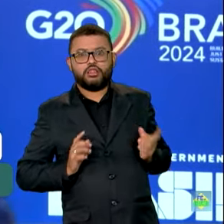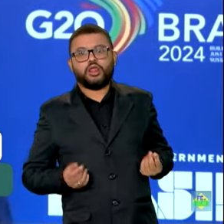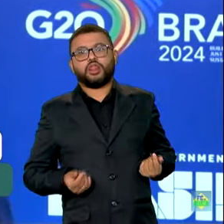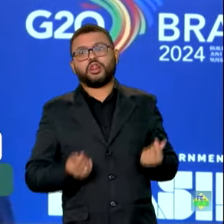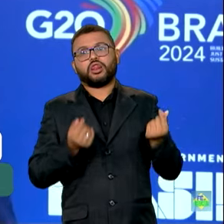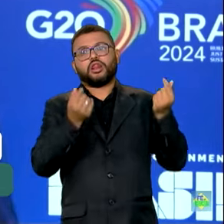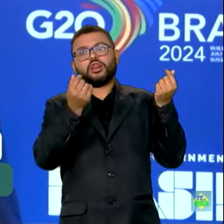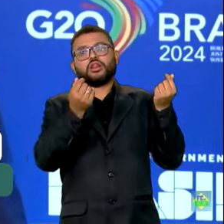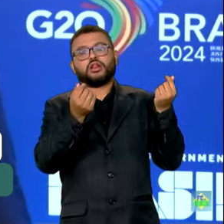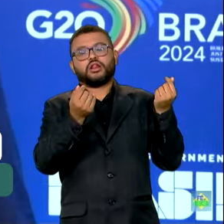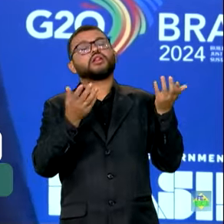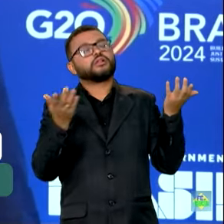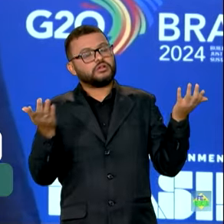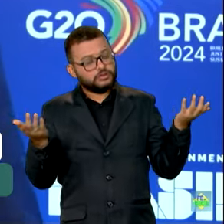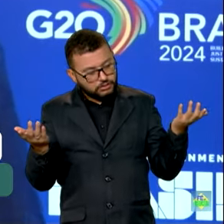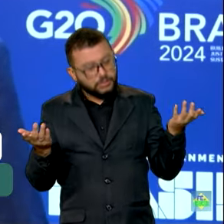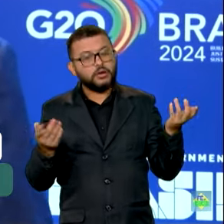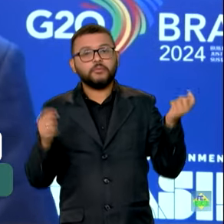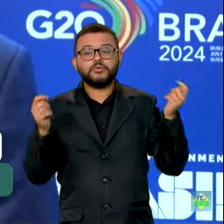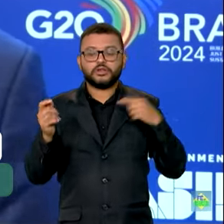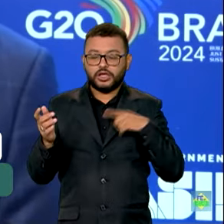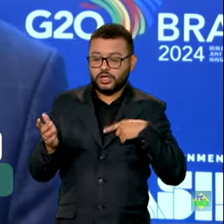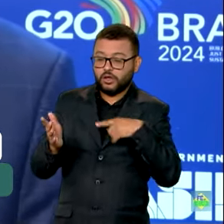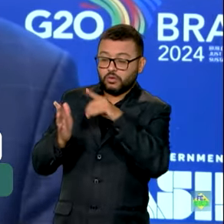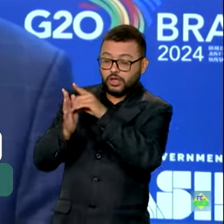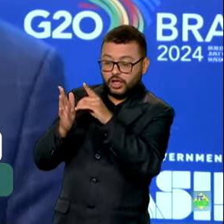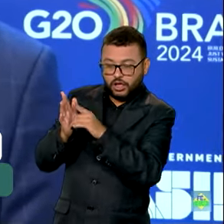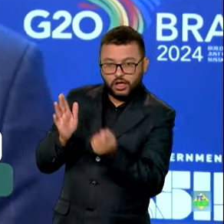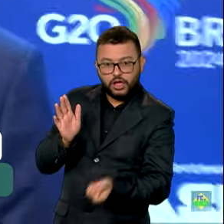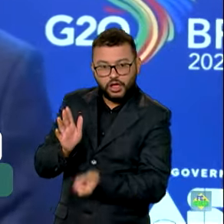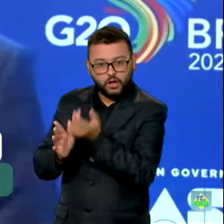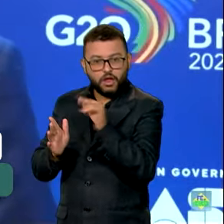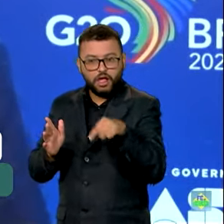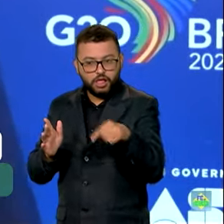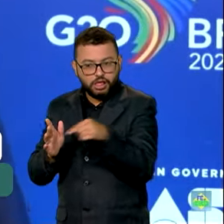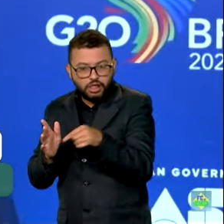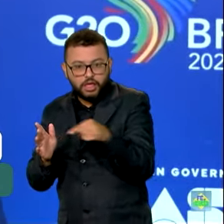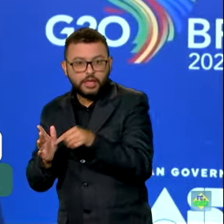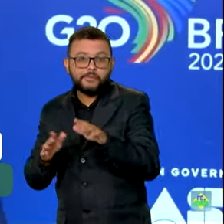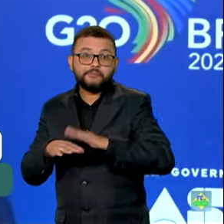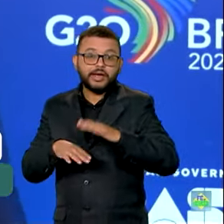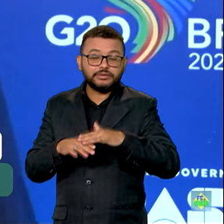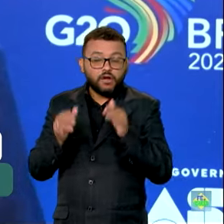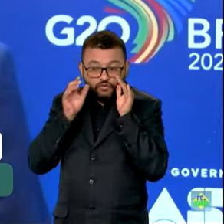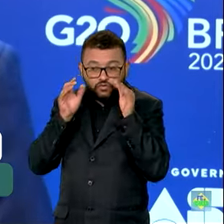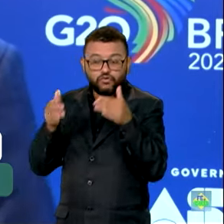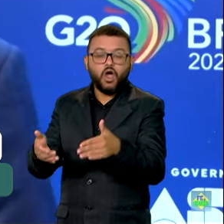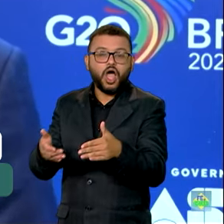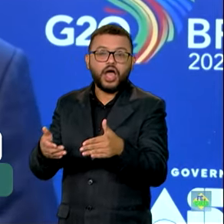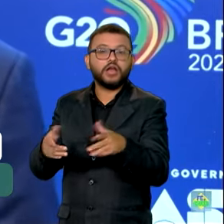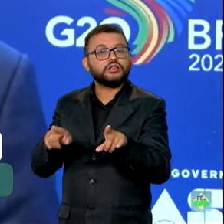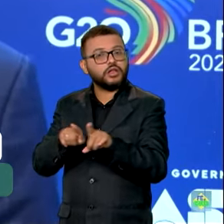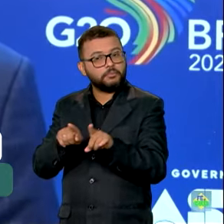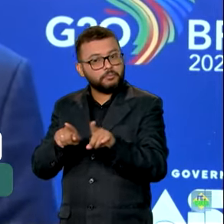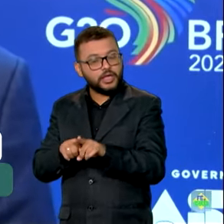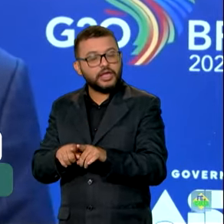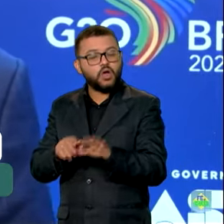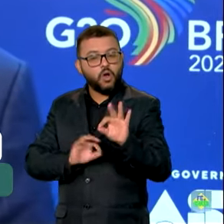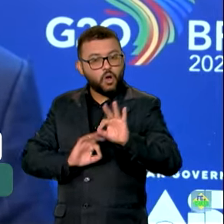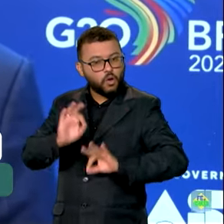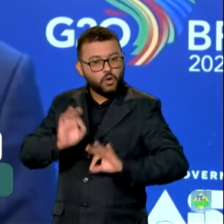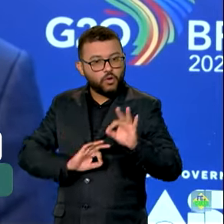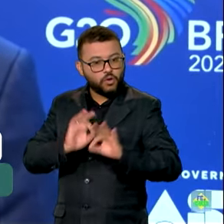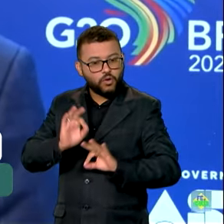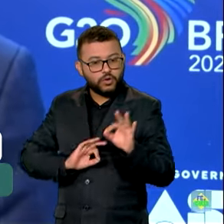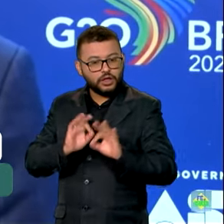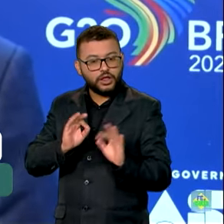ricos. Então, isso foi contemplado na declaração. Obviamente que é preciso enfatizar que esses processos têm